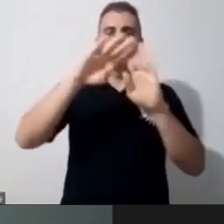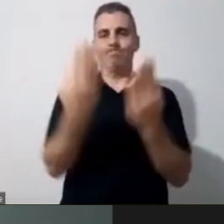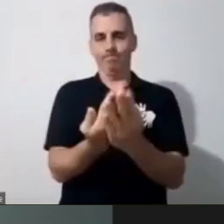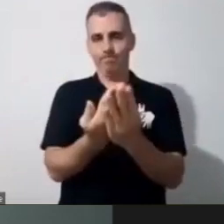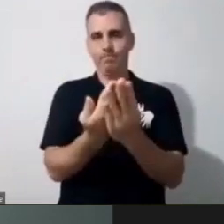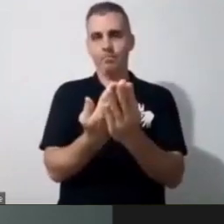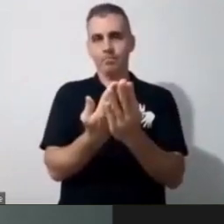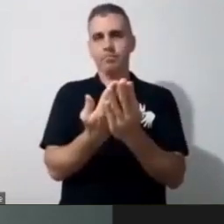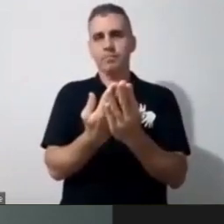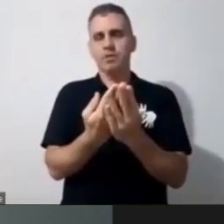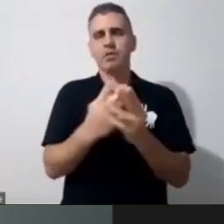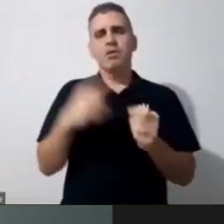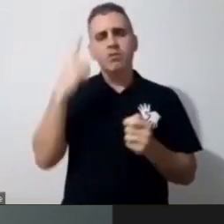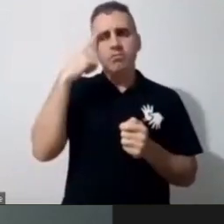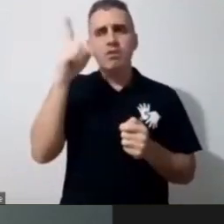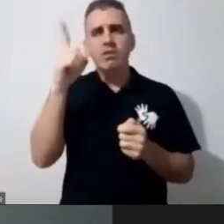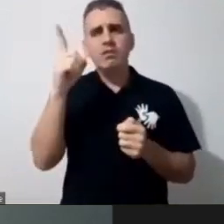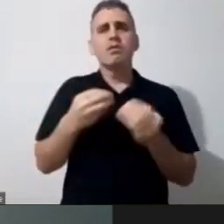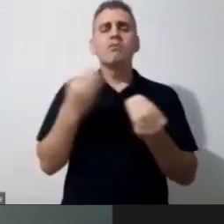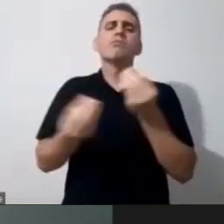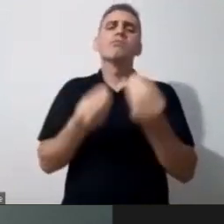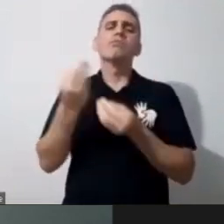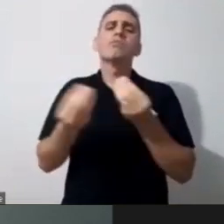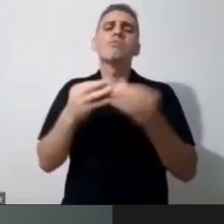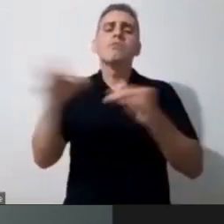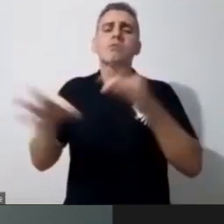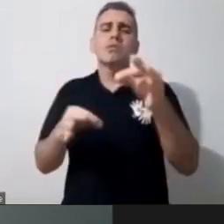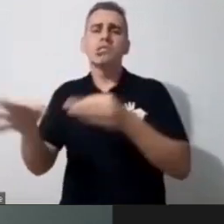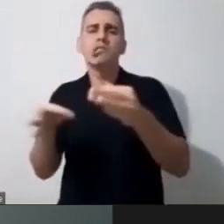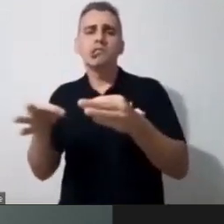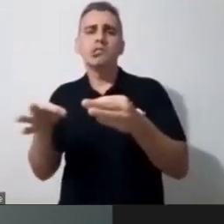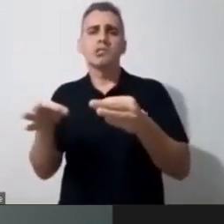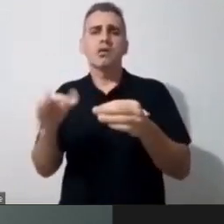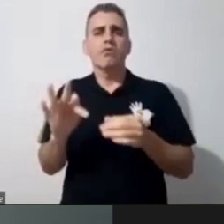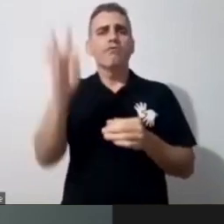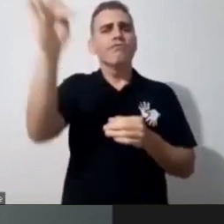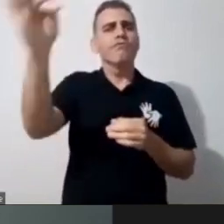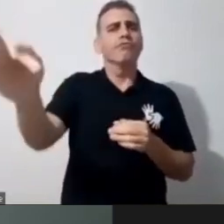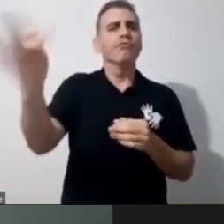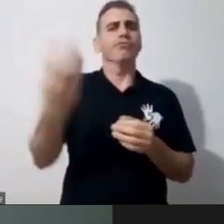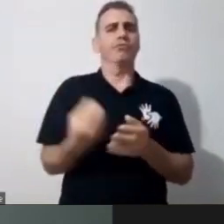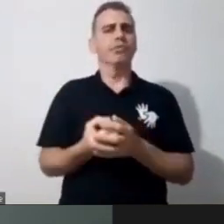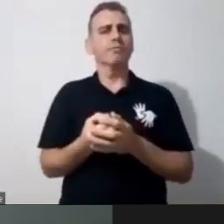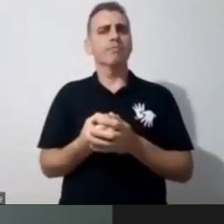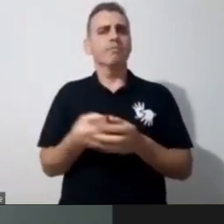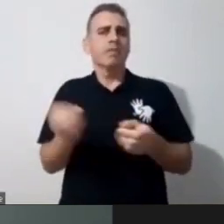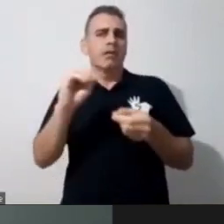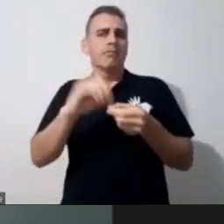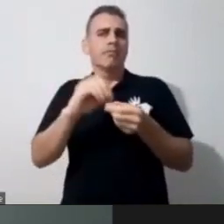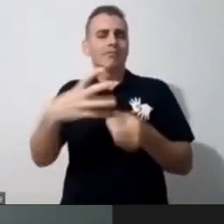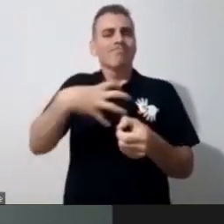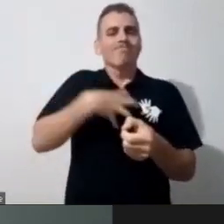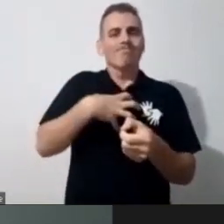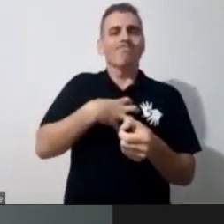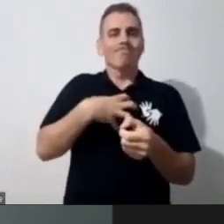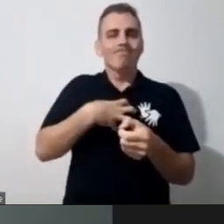de que forma a gente vai manter e fazer essa conexão, fazer sentido na vida daquele aluno, daquela criança, se tratando de um